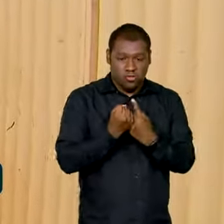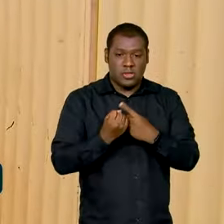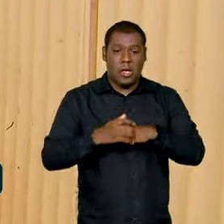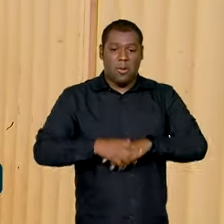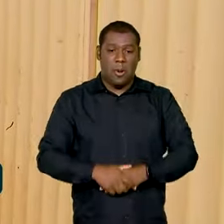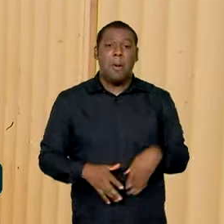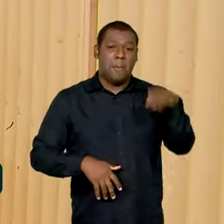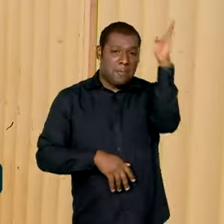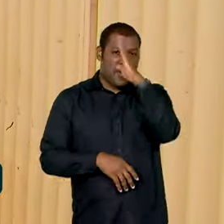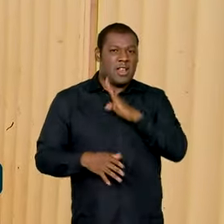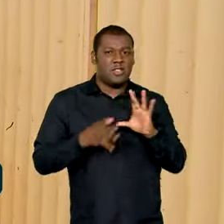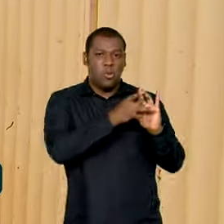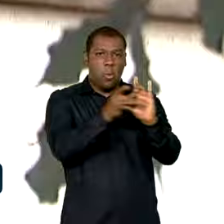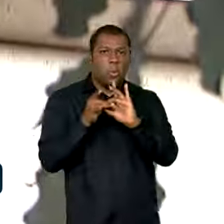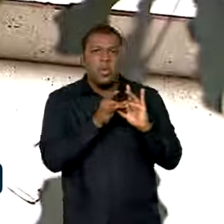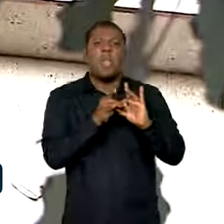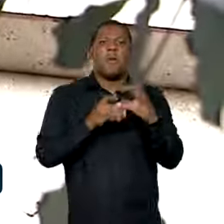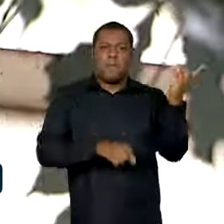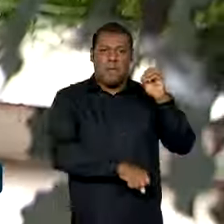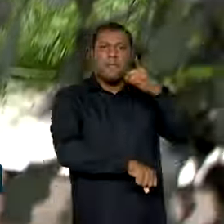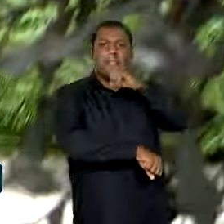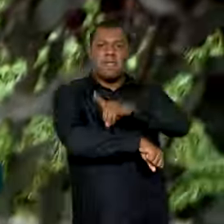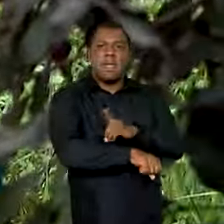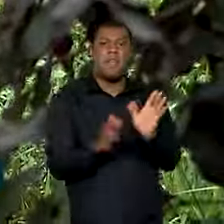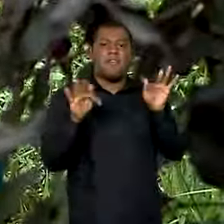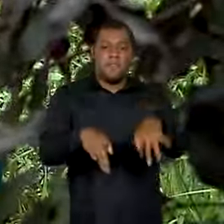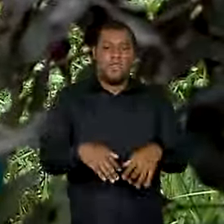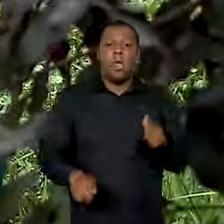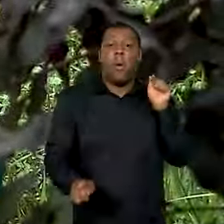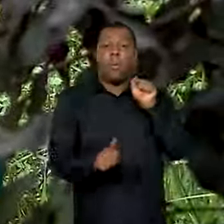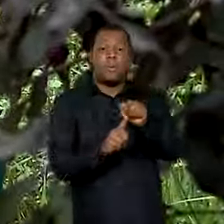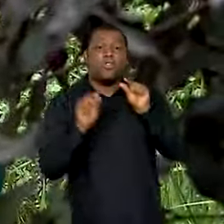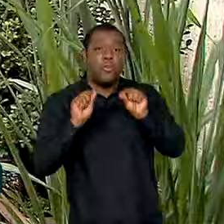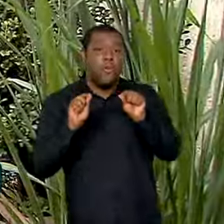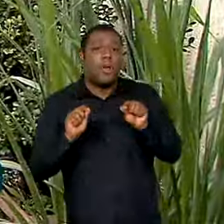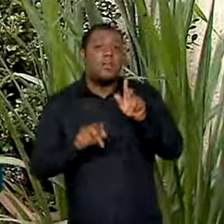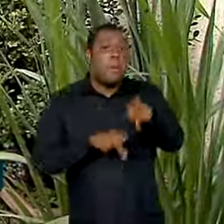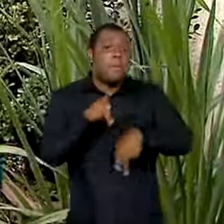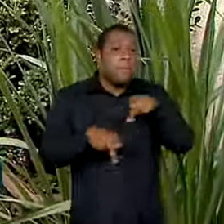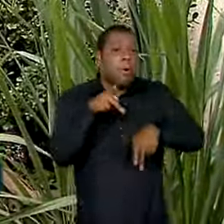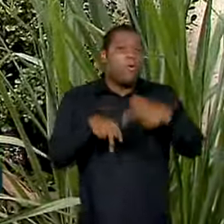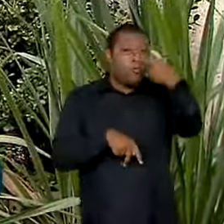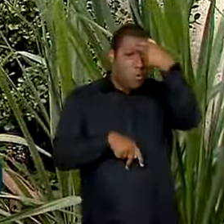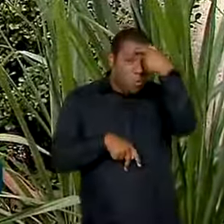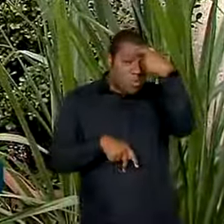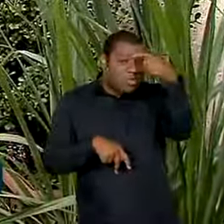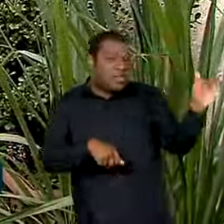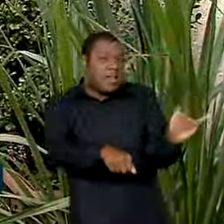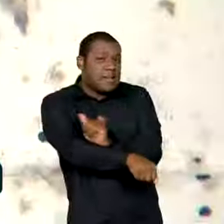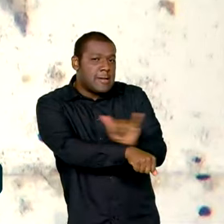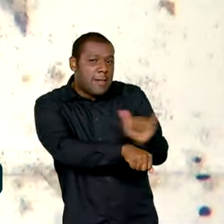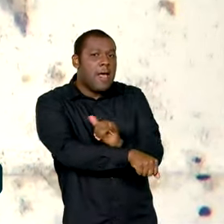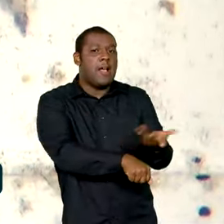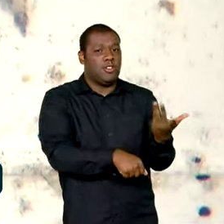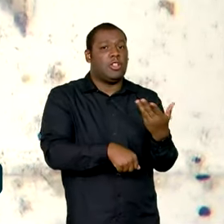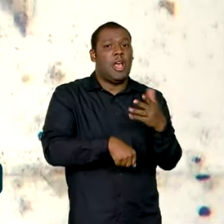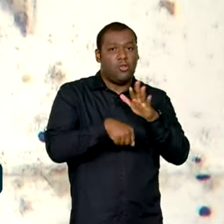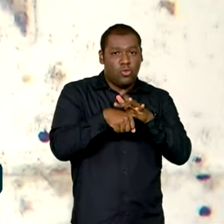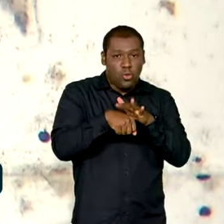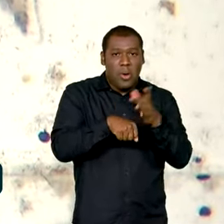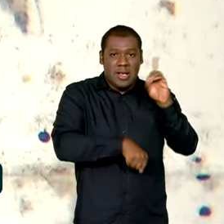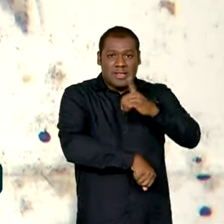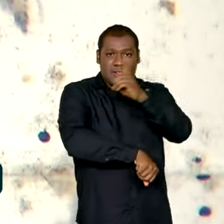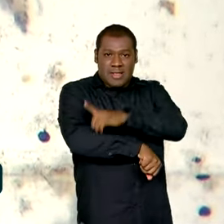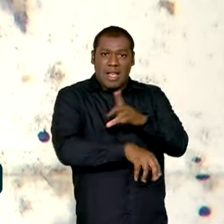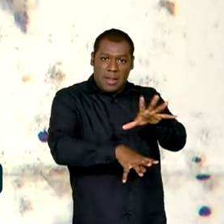Brasil unido contra a dengue. O objetivo é conscientizar a população sobre medidas de prevenção. A sala